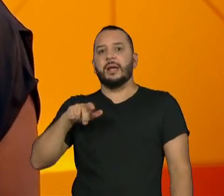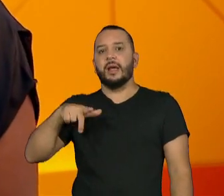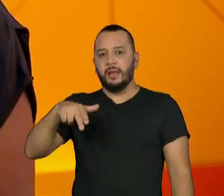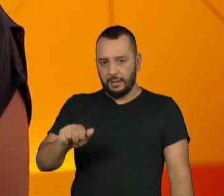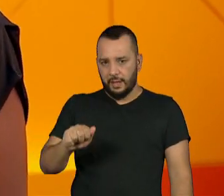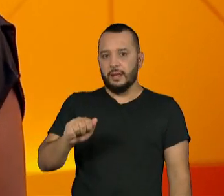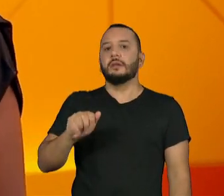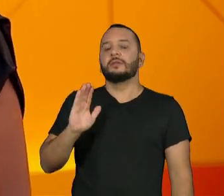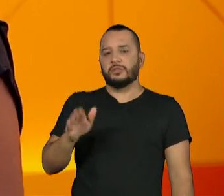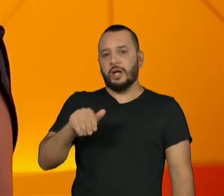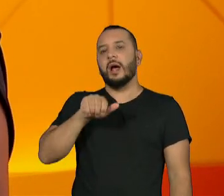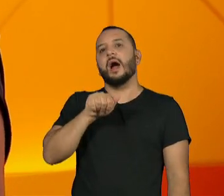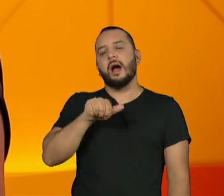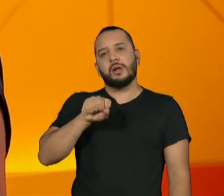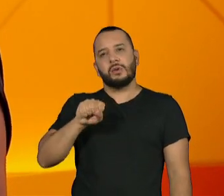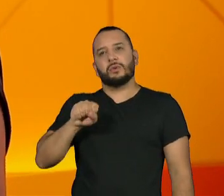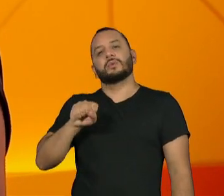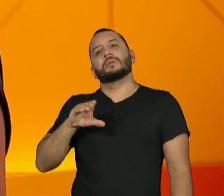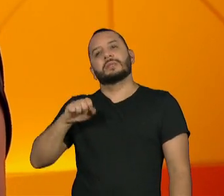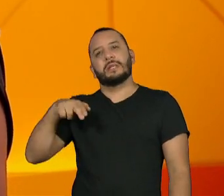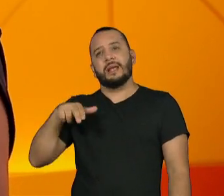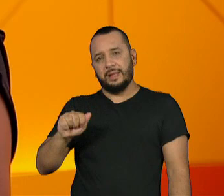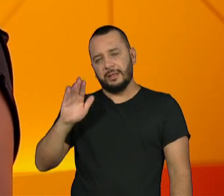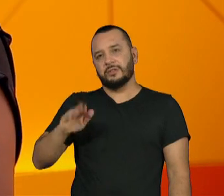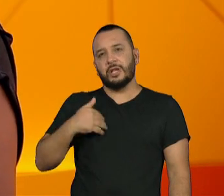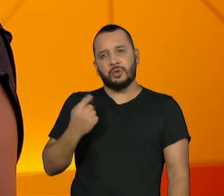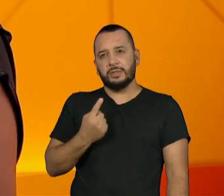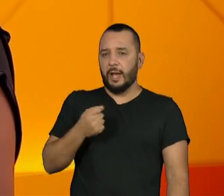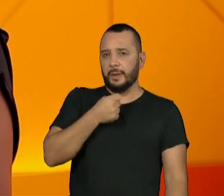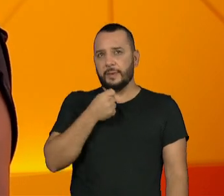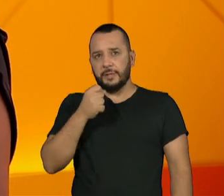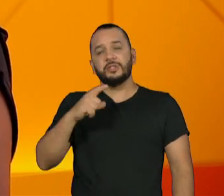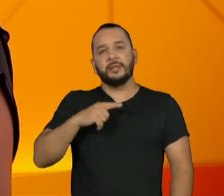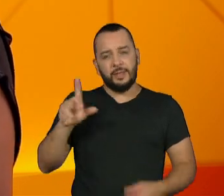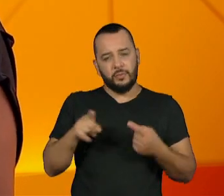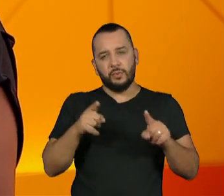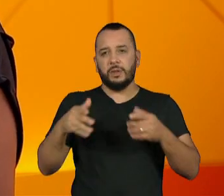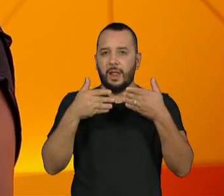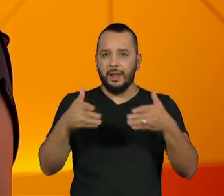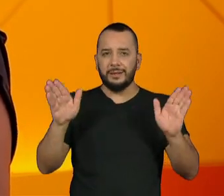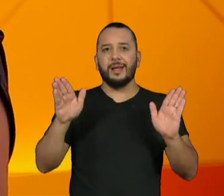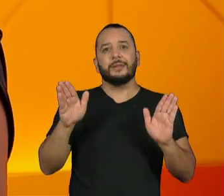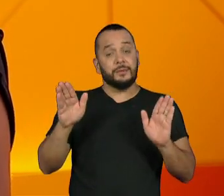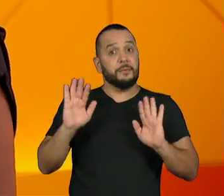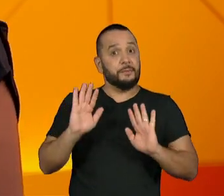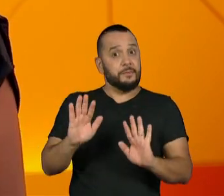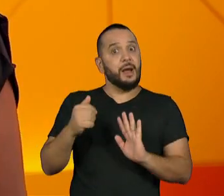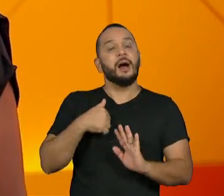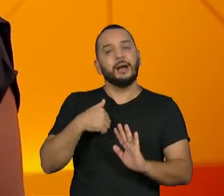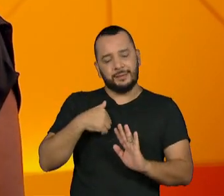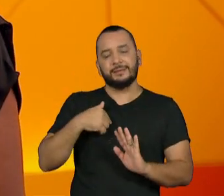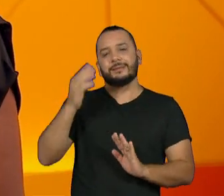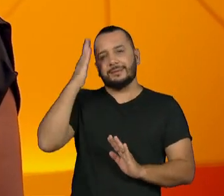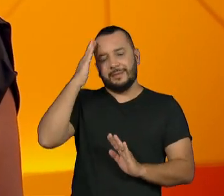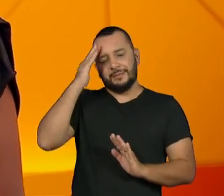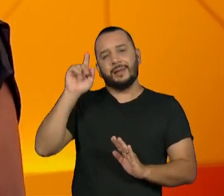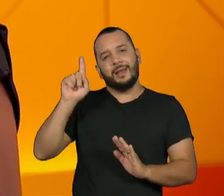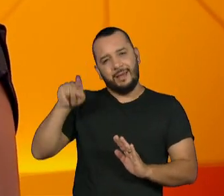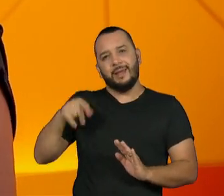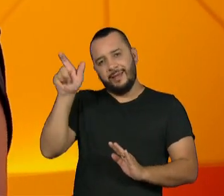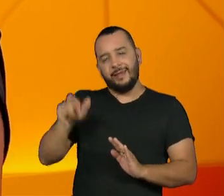Sucena está preparando o seu primeiro álbum e já tem single lançado. Isso tudo sem esquecer o seu papel como artista.